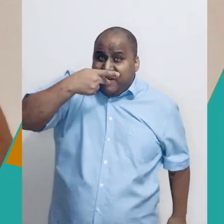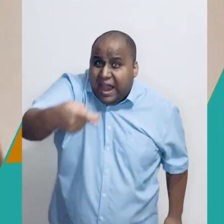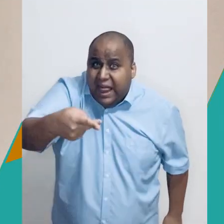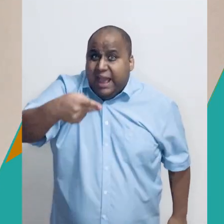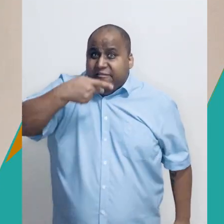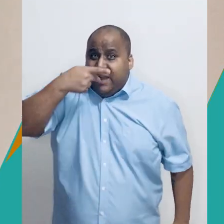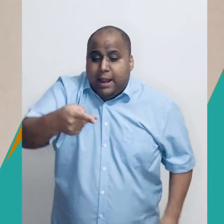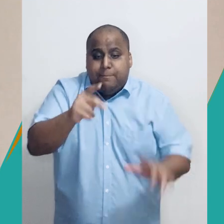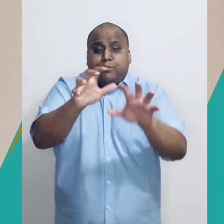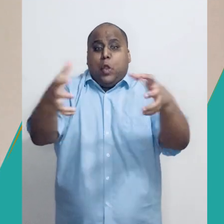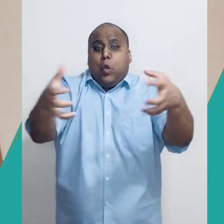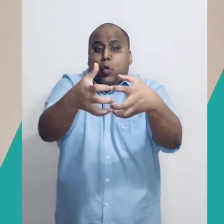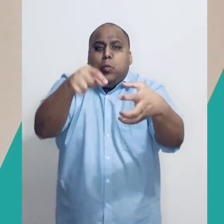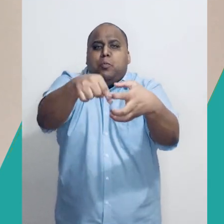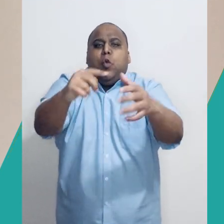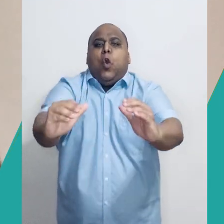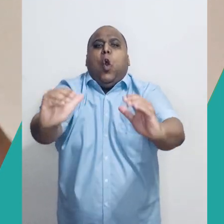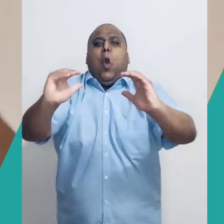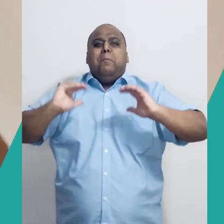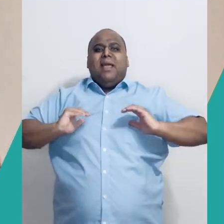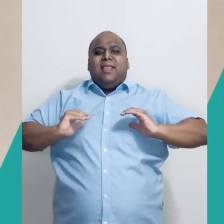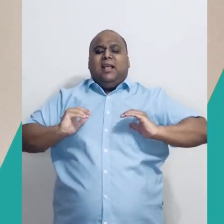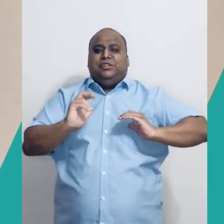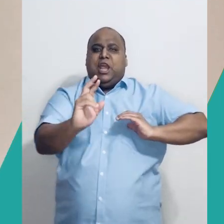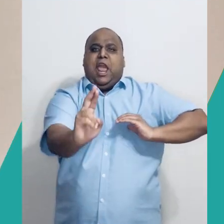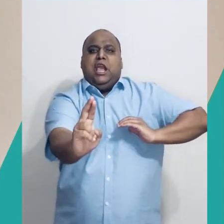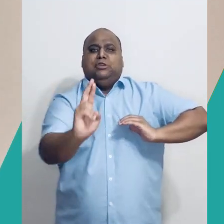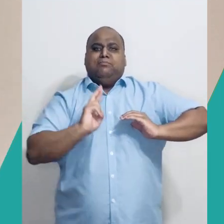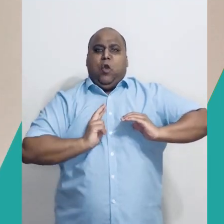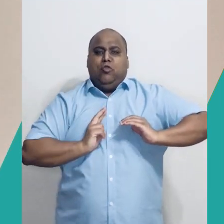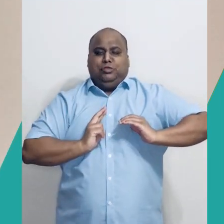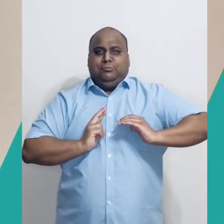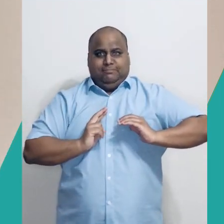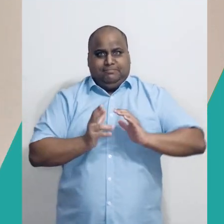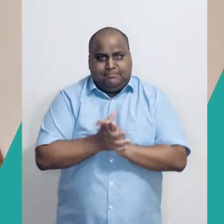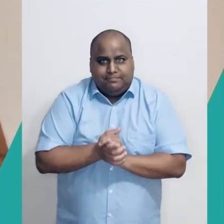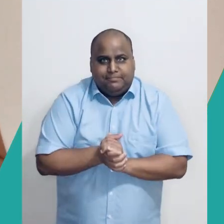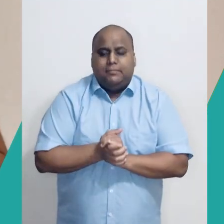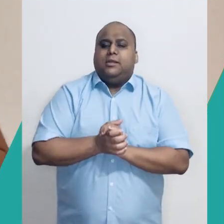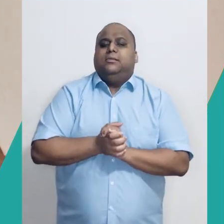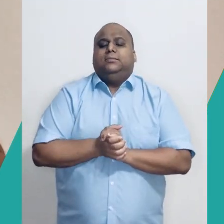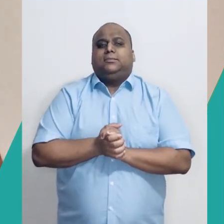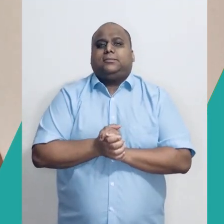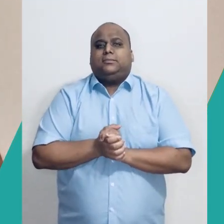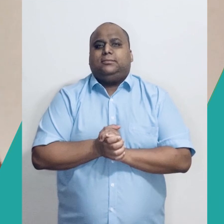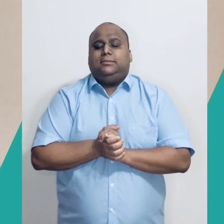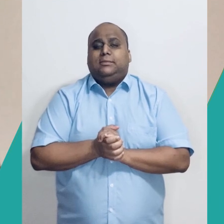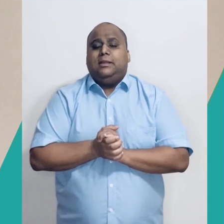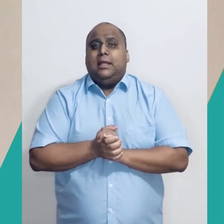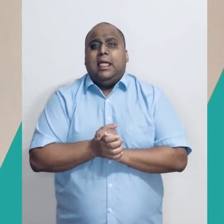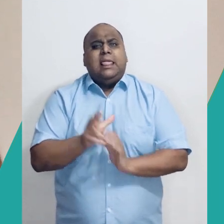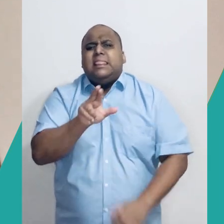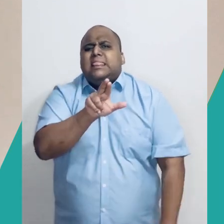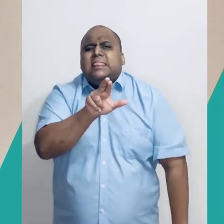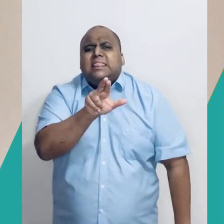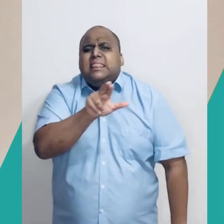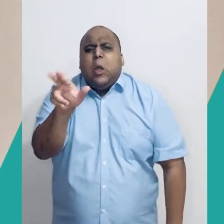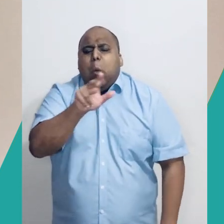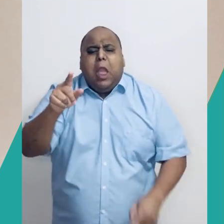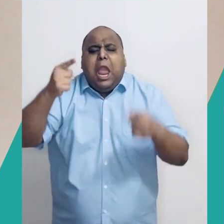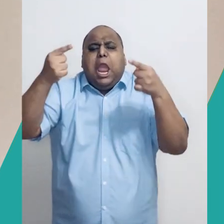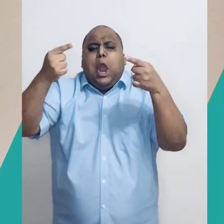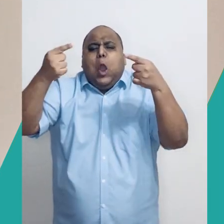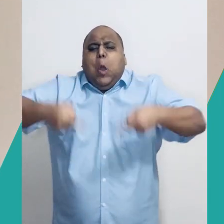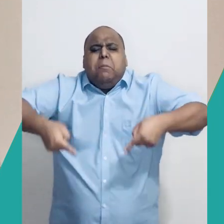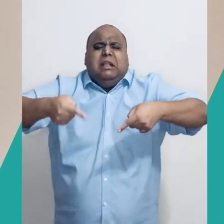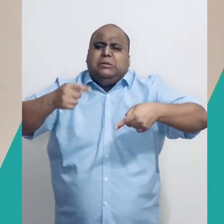aos comandos. Não é competitivo, não é um jogo competitivo, ninguém precisa sair do jogo. Mas,